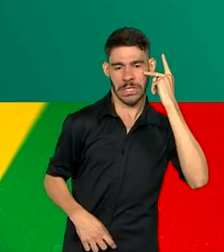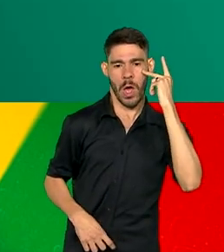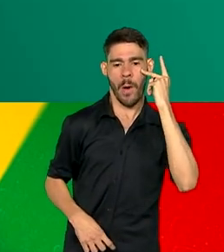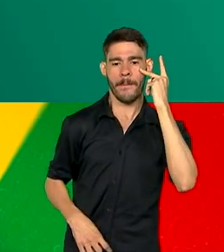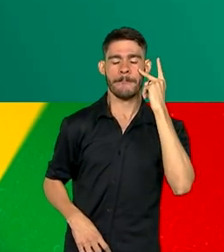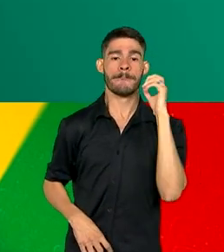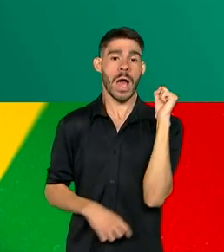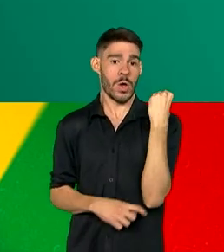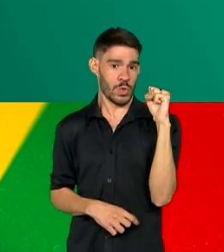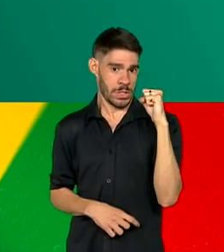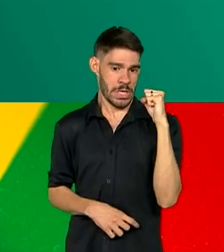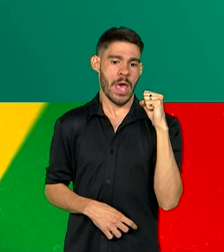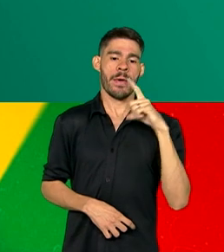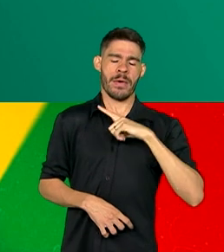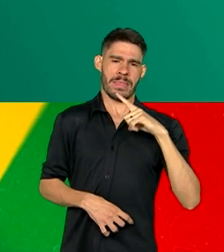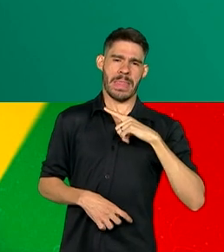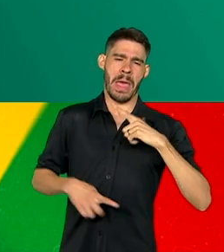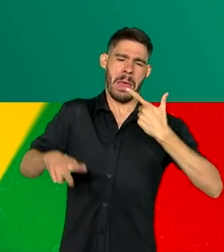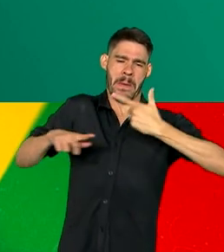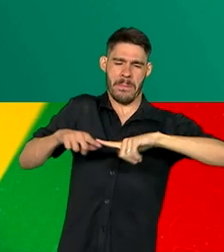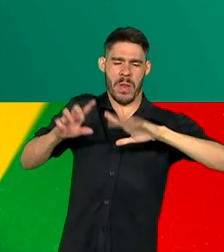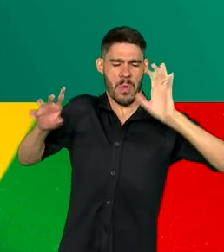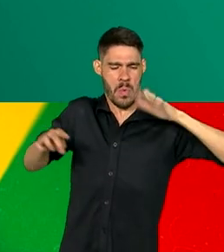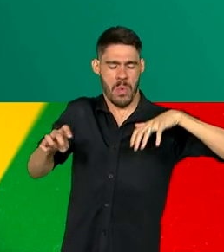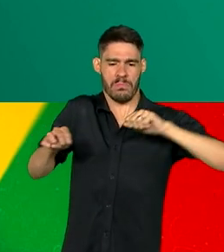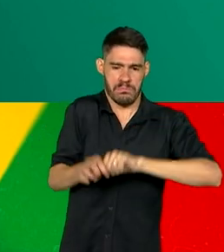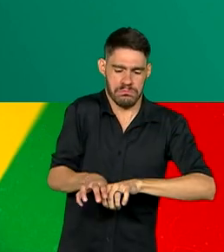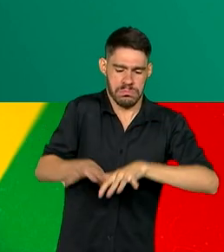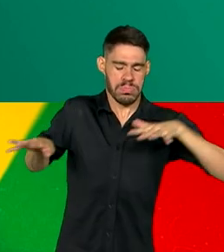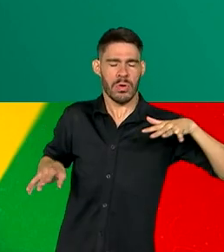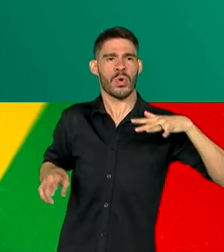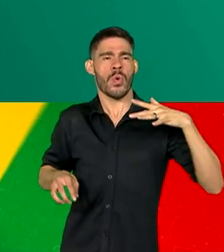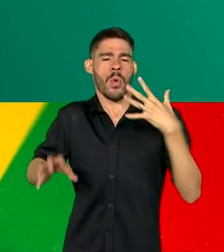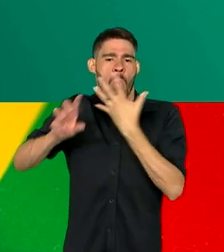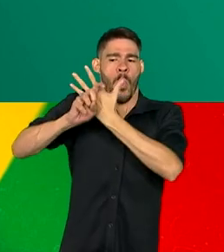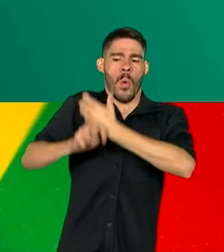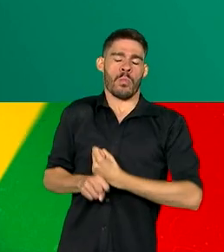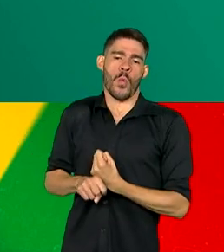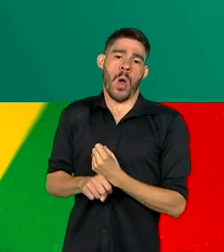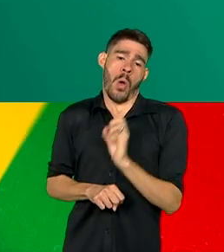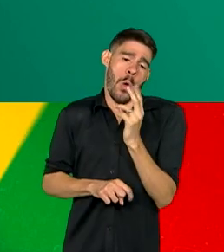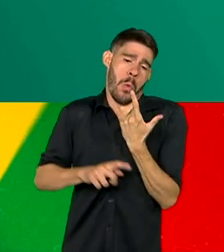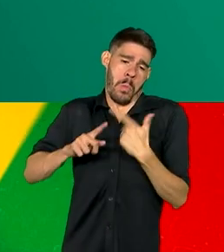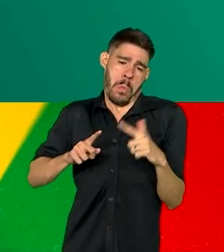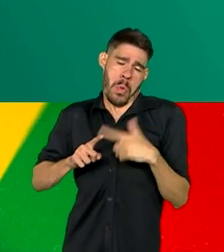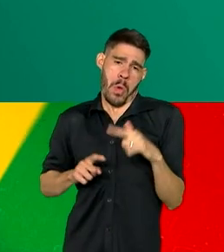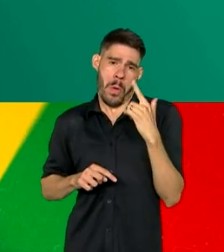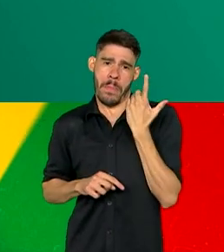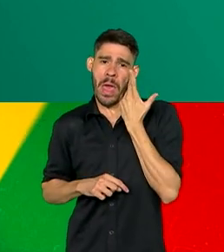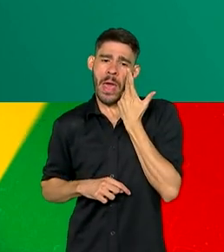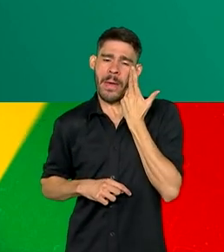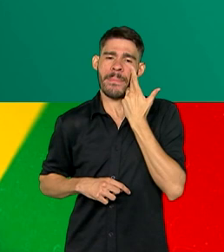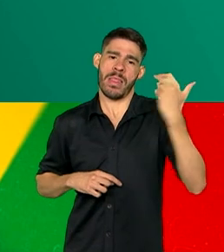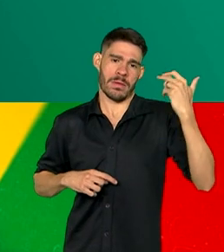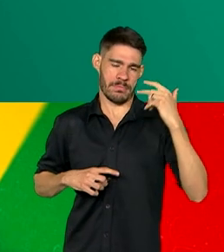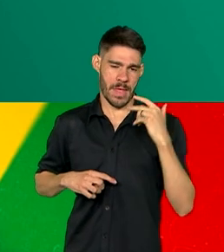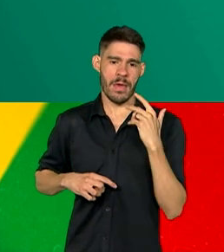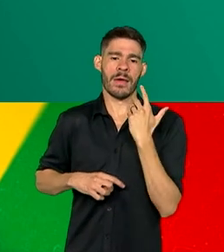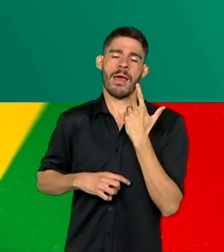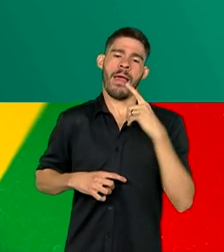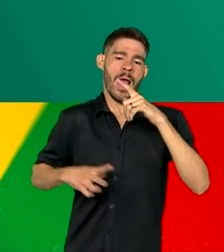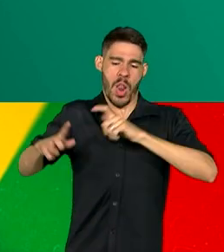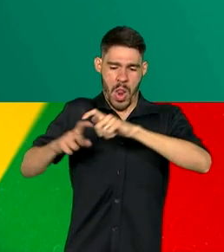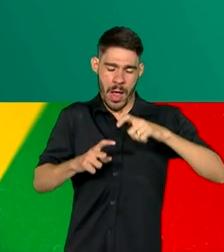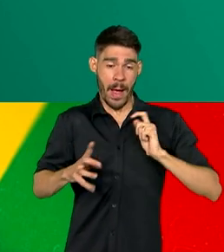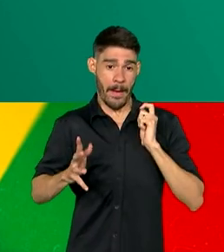Sergipe, atingidos por chuvas, inundações, estiagens ou acidentes naturais. Nesses locais, o pagamento